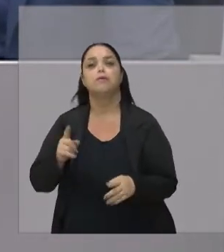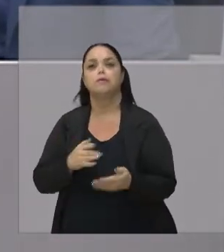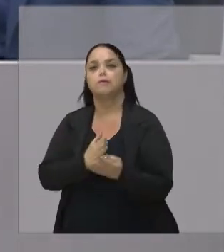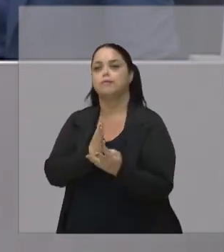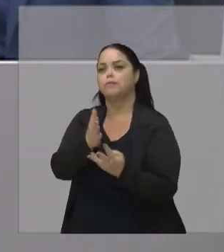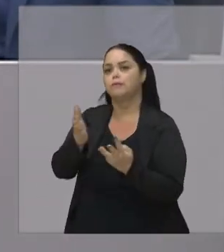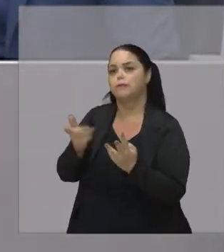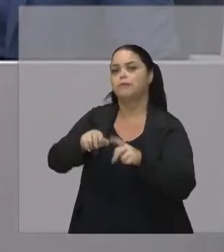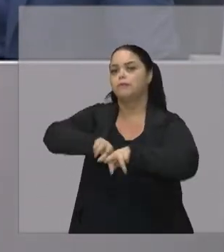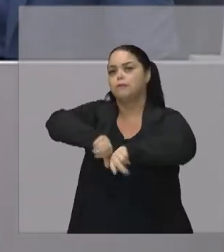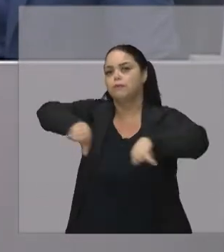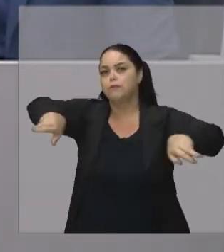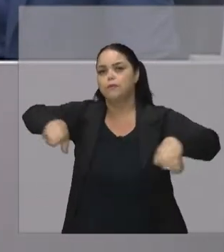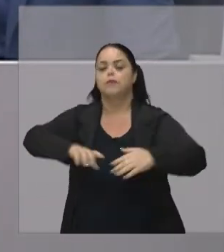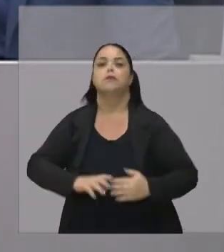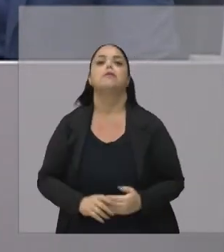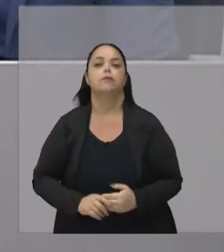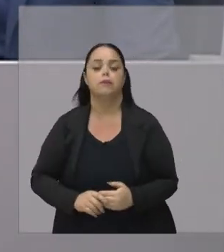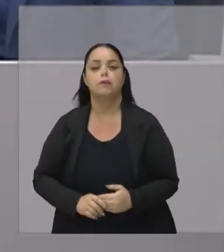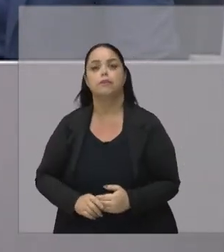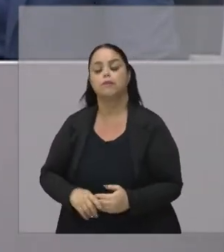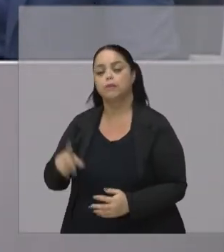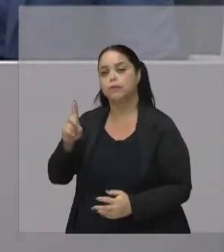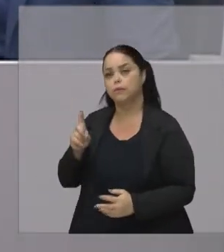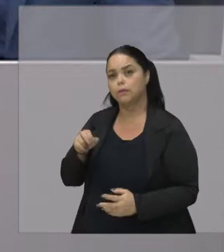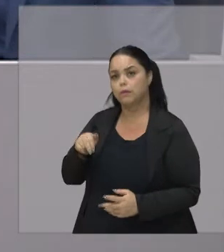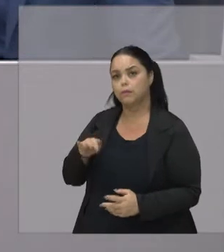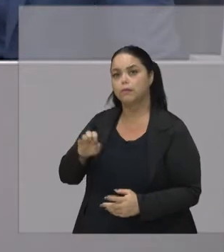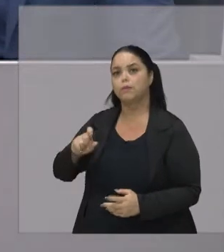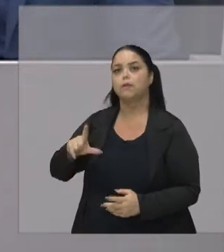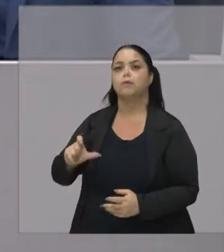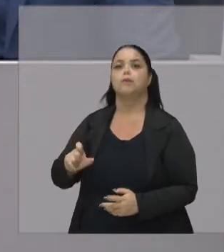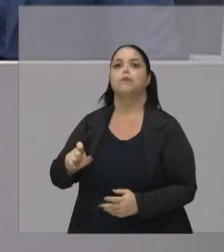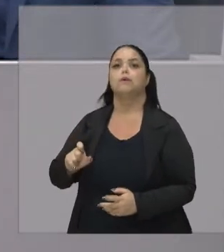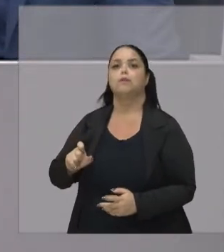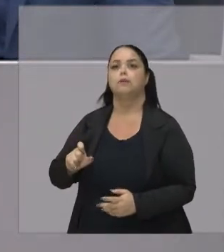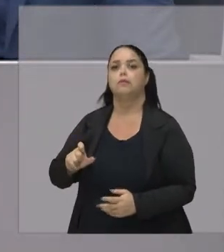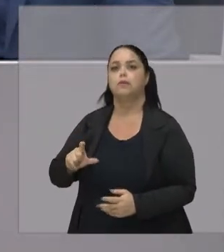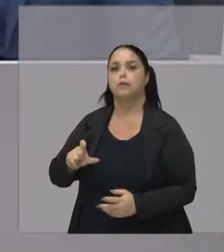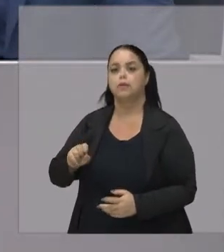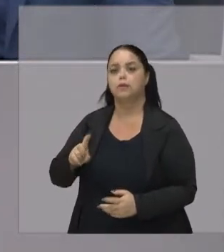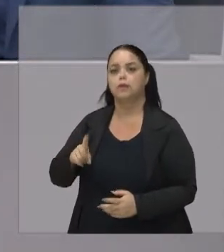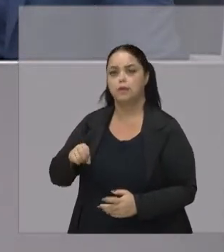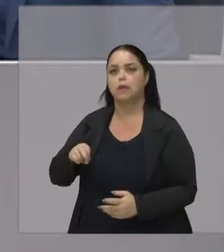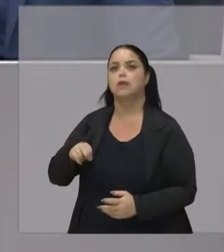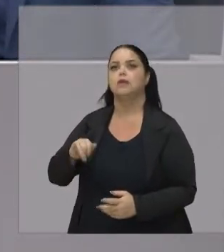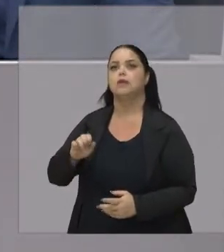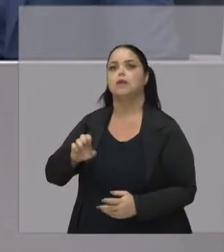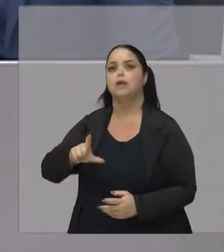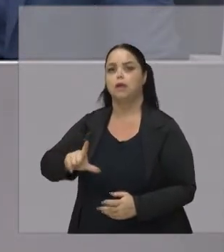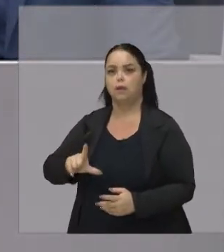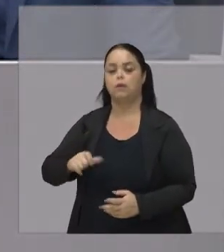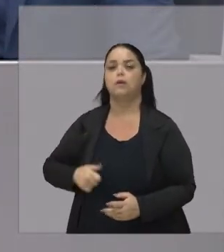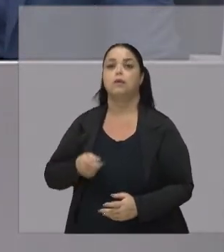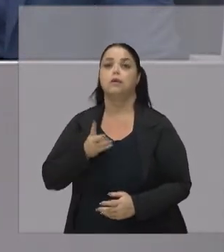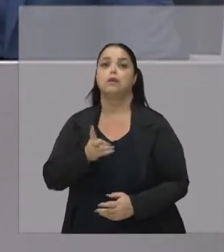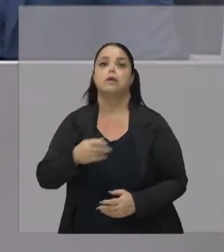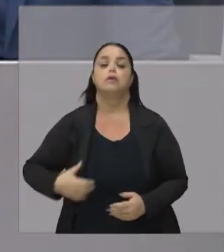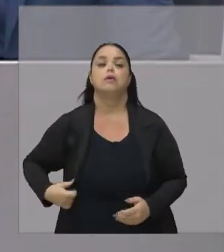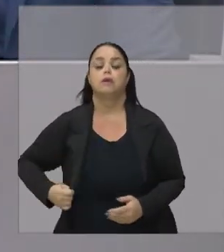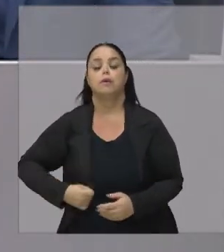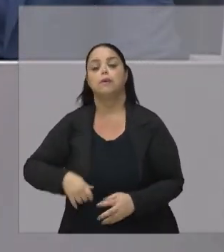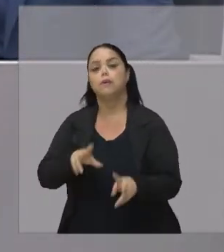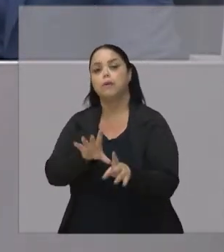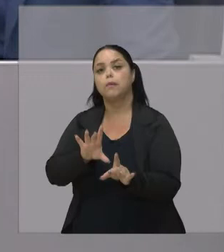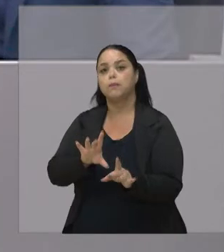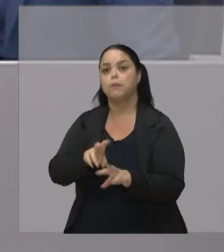Completamente diferentes E Daniel Eu Eu sempre faço questão De frisar Como você falou Muito bem Por isso que eu peguei